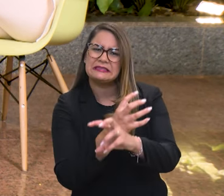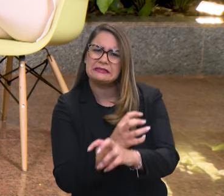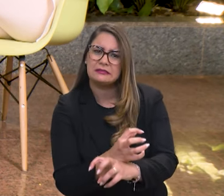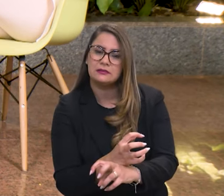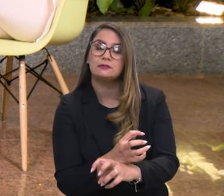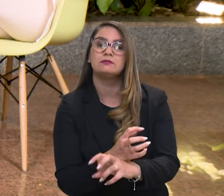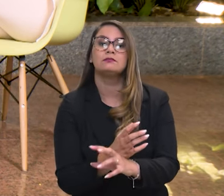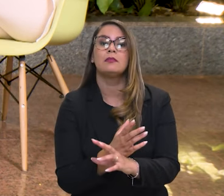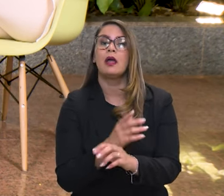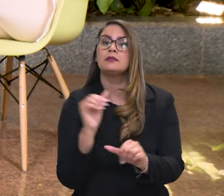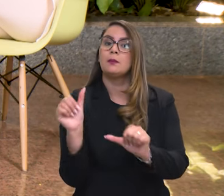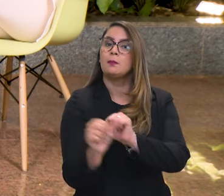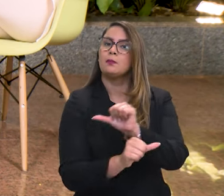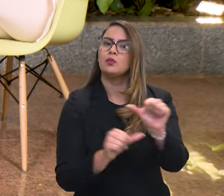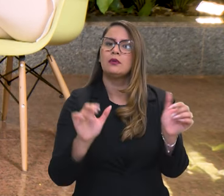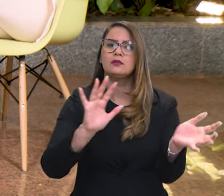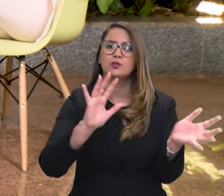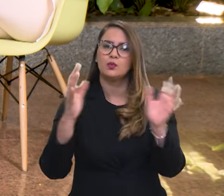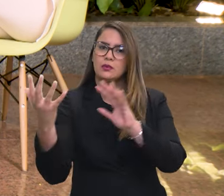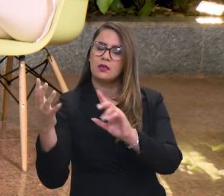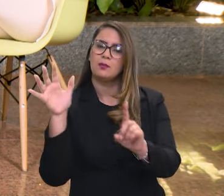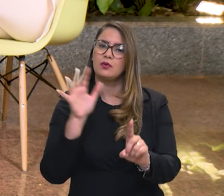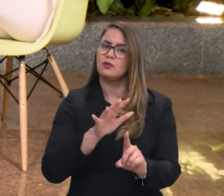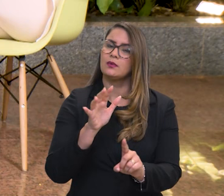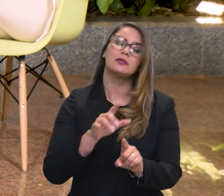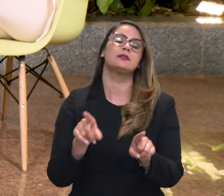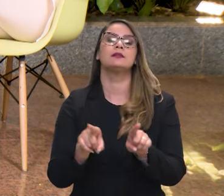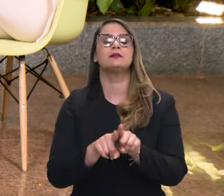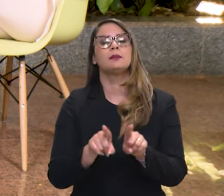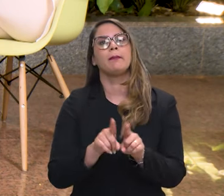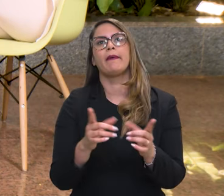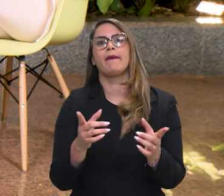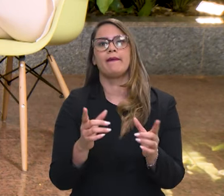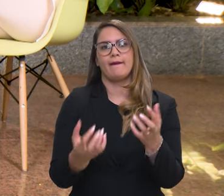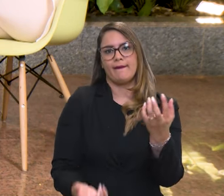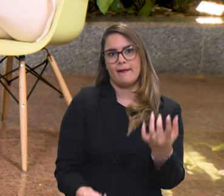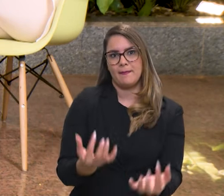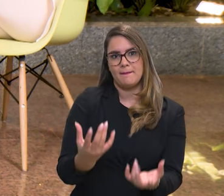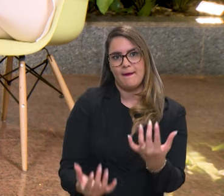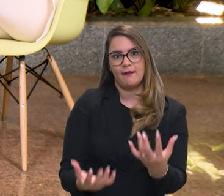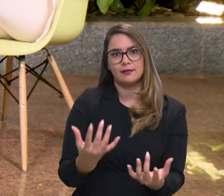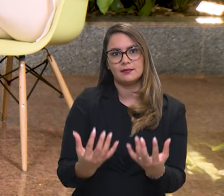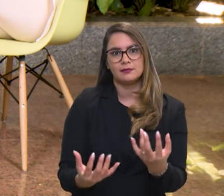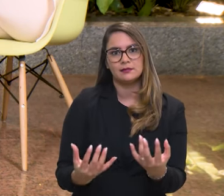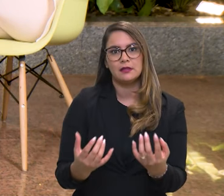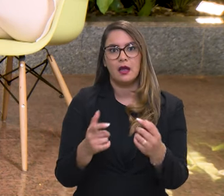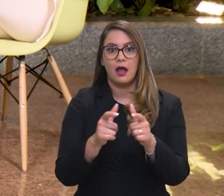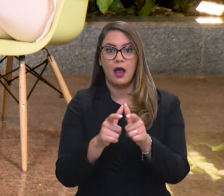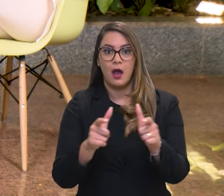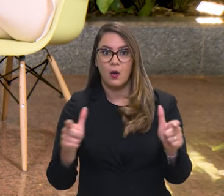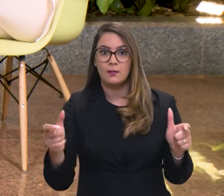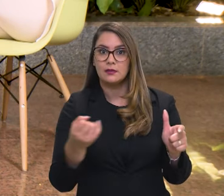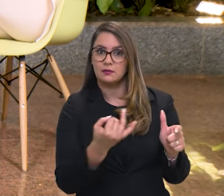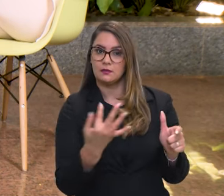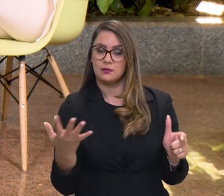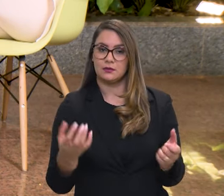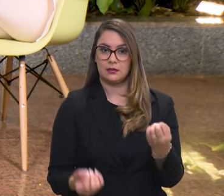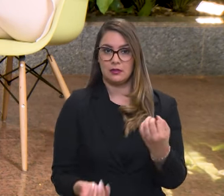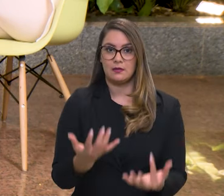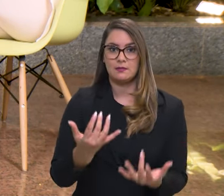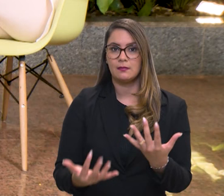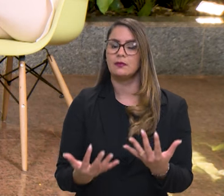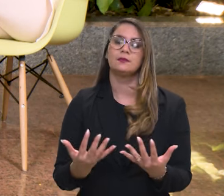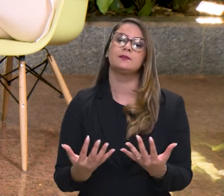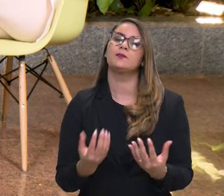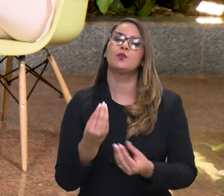também está influenciando, por exemplo, nas queimadas. Está aumentando o número de queimadas? E como é que o PrevFogo